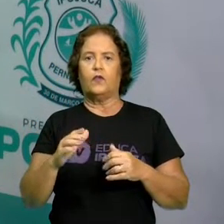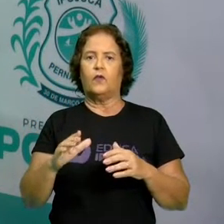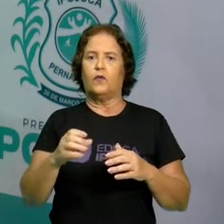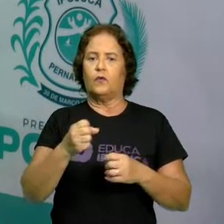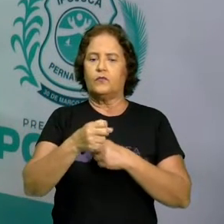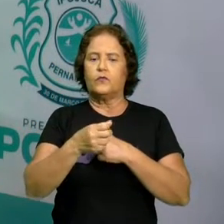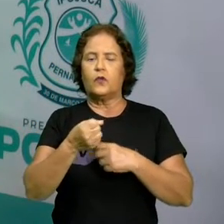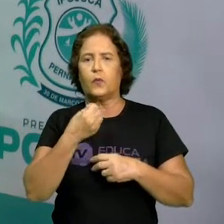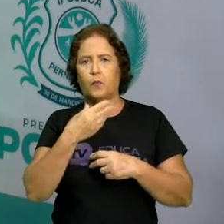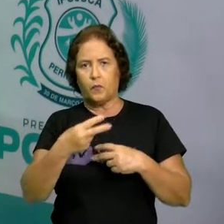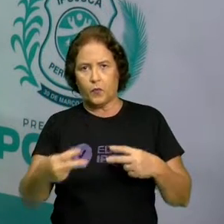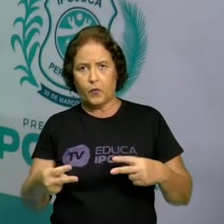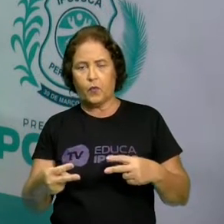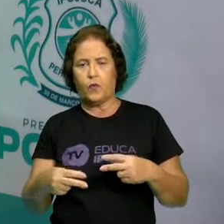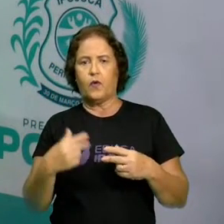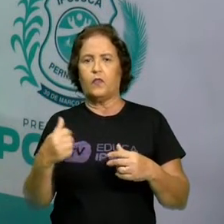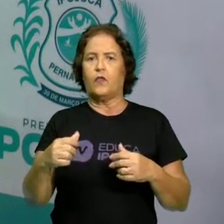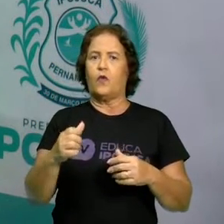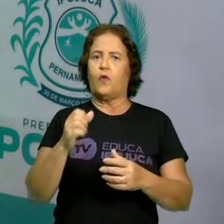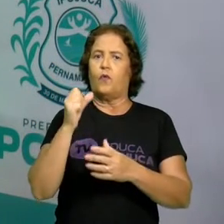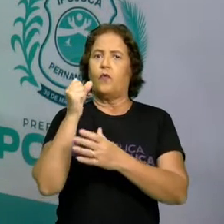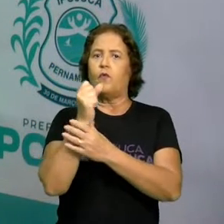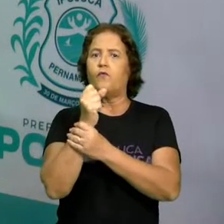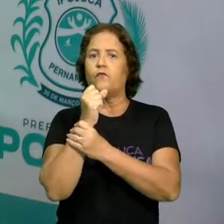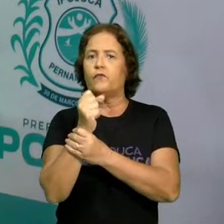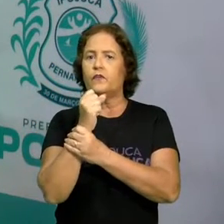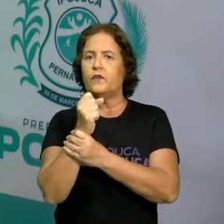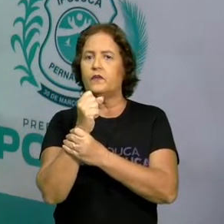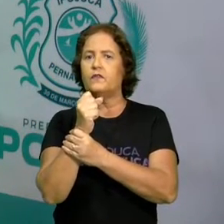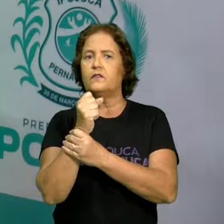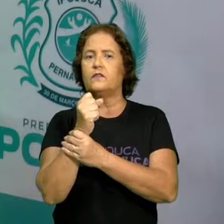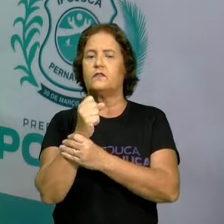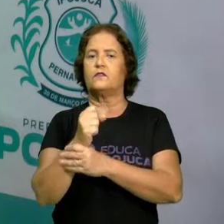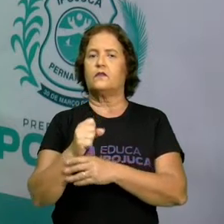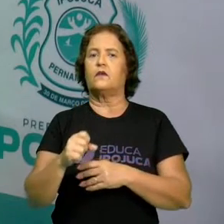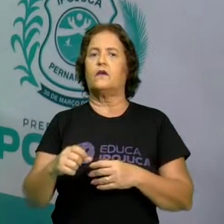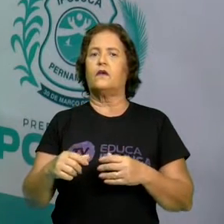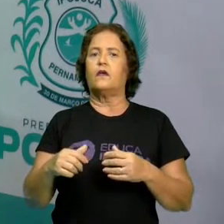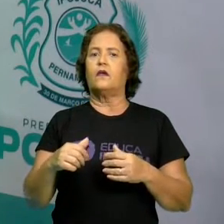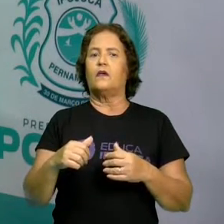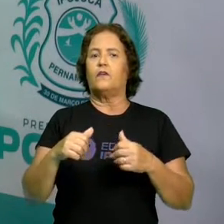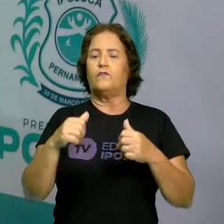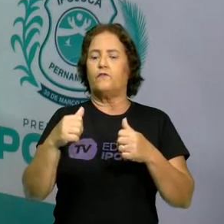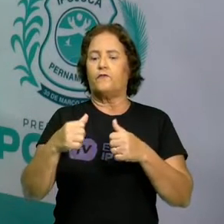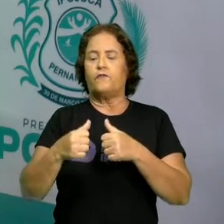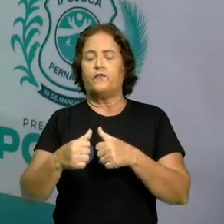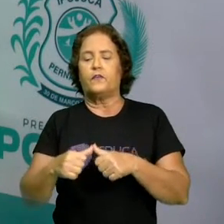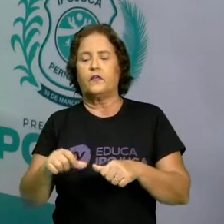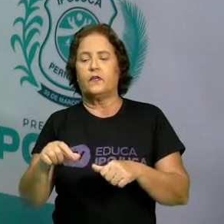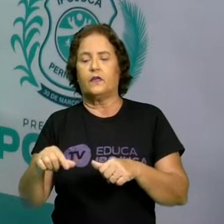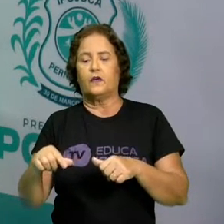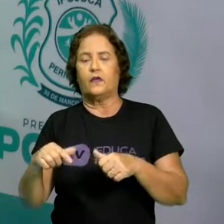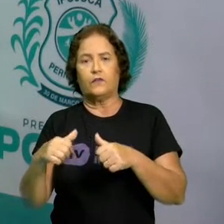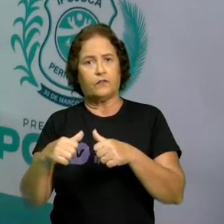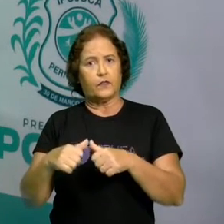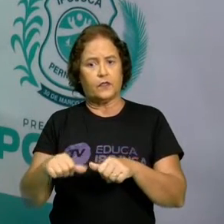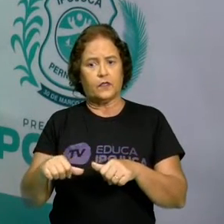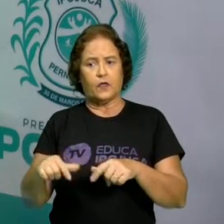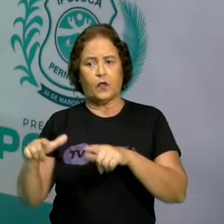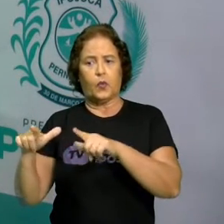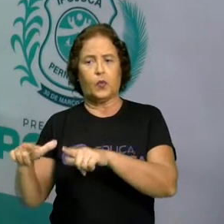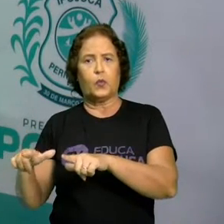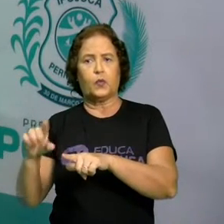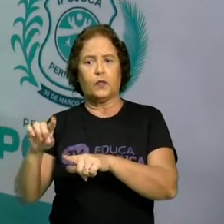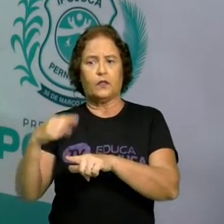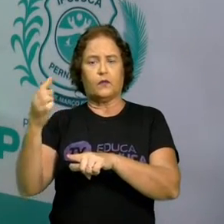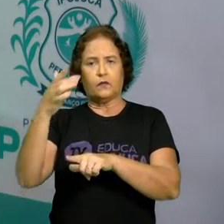confiança, empatia. O que é empatia, gente? Se colocar no lugar do outro, né? Desenvolve o